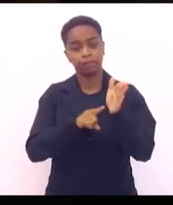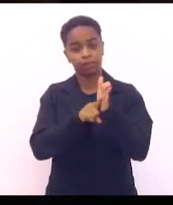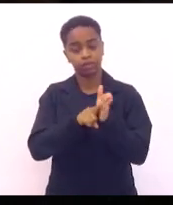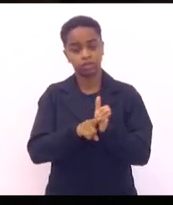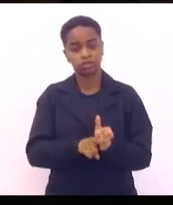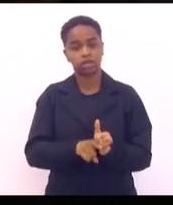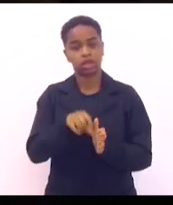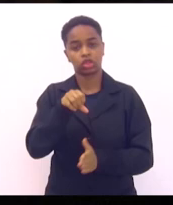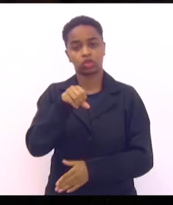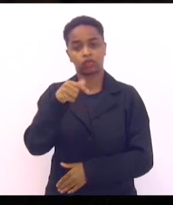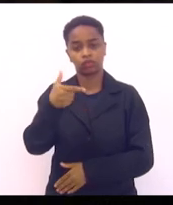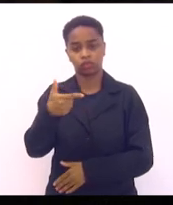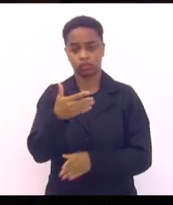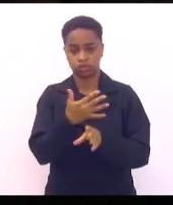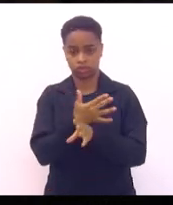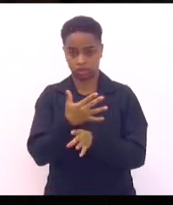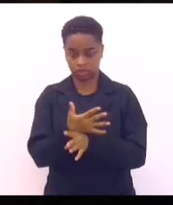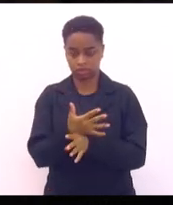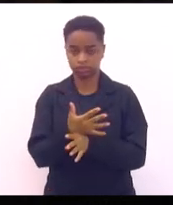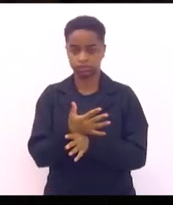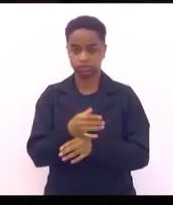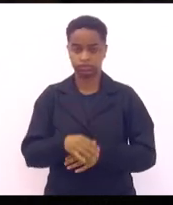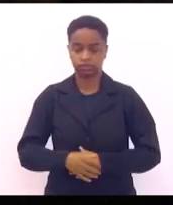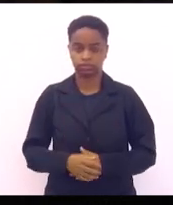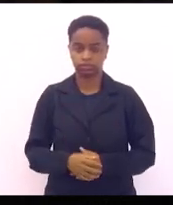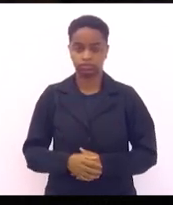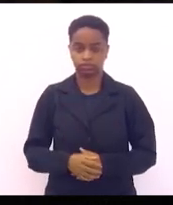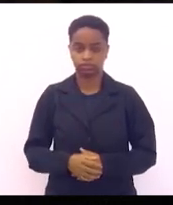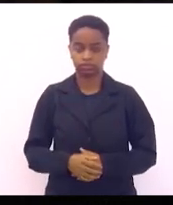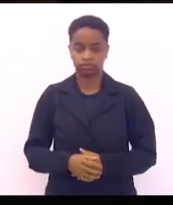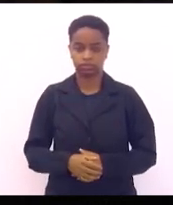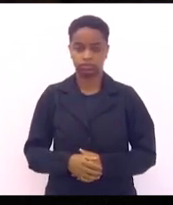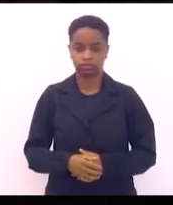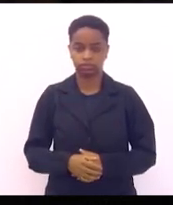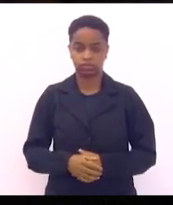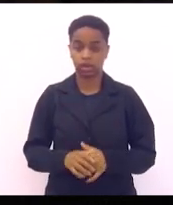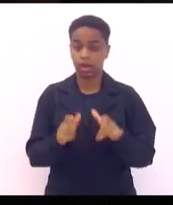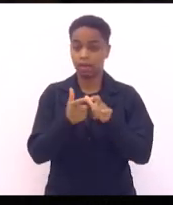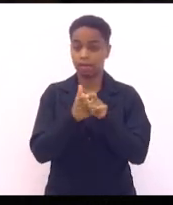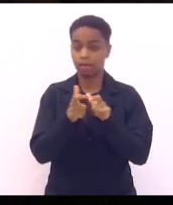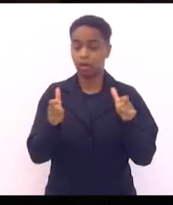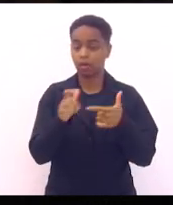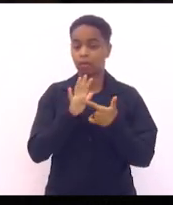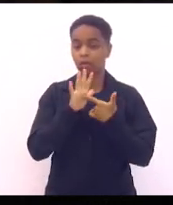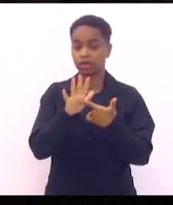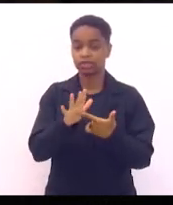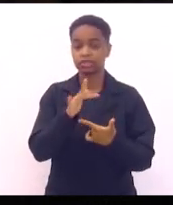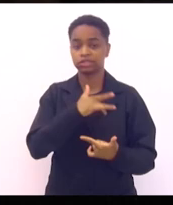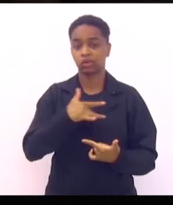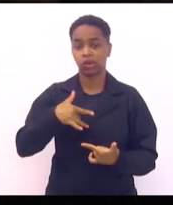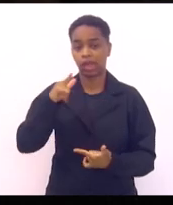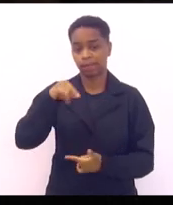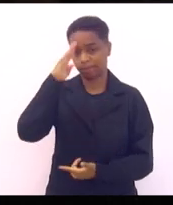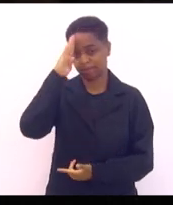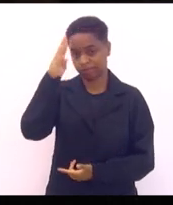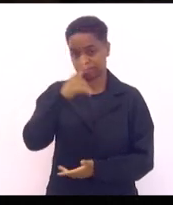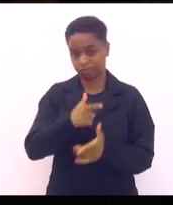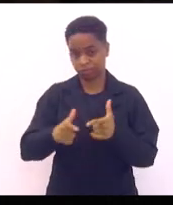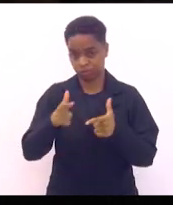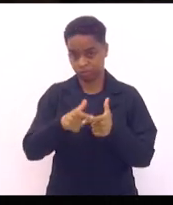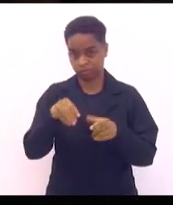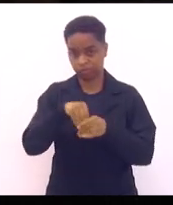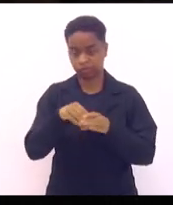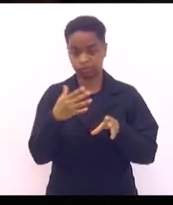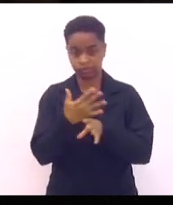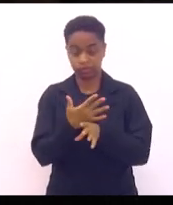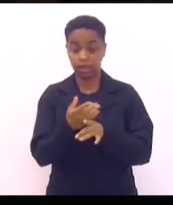92 municípios, a maioria deles vai acusar a saúde como o maior problema que tem naquela cidade. E que,